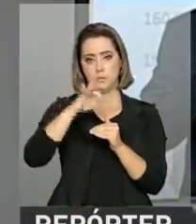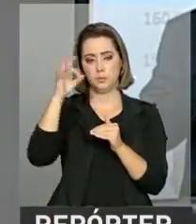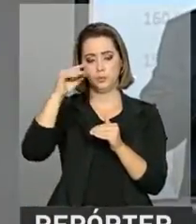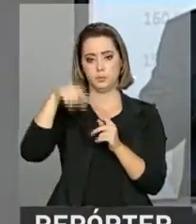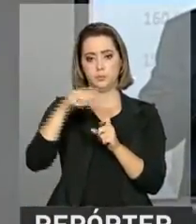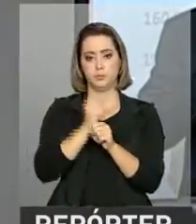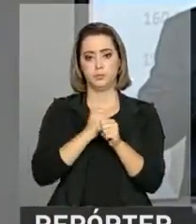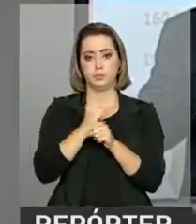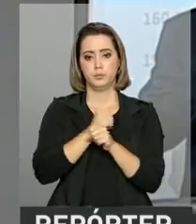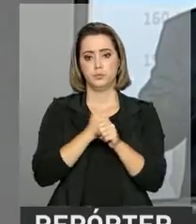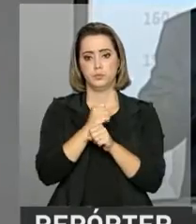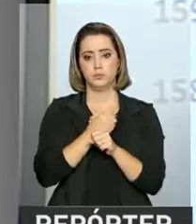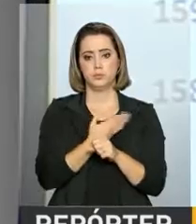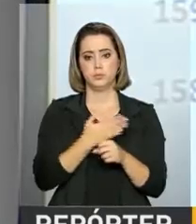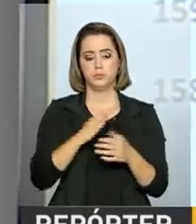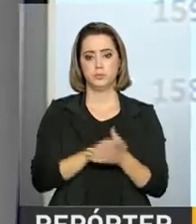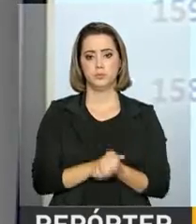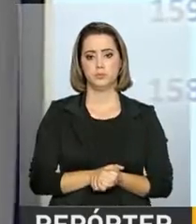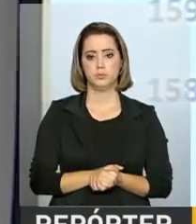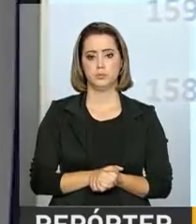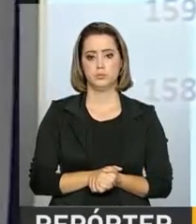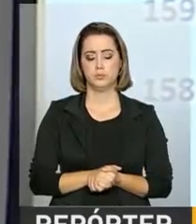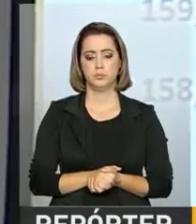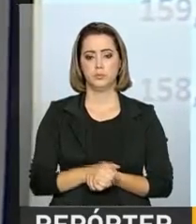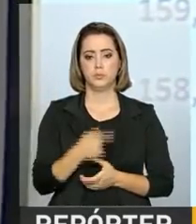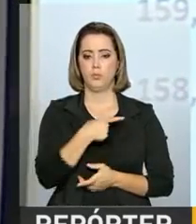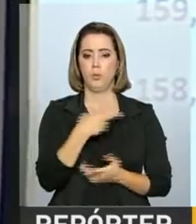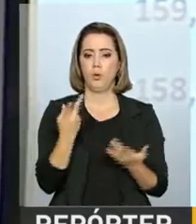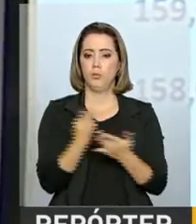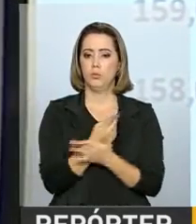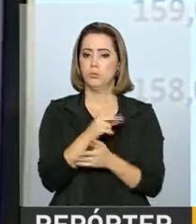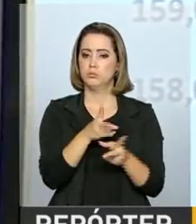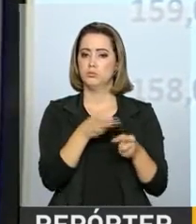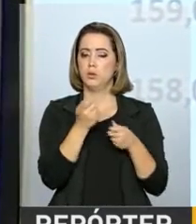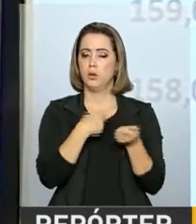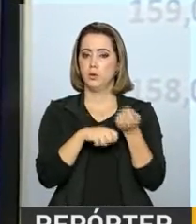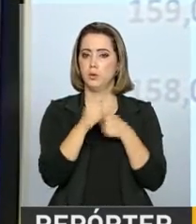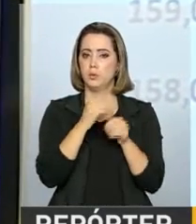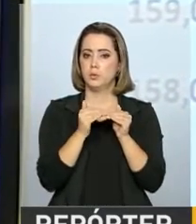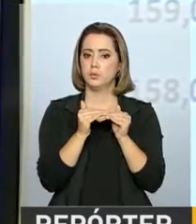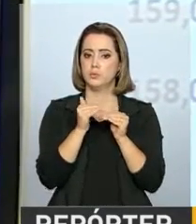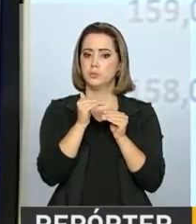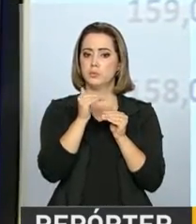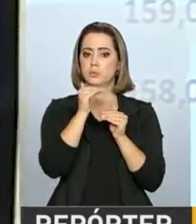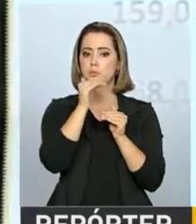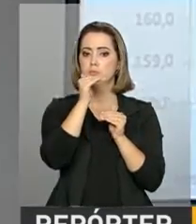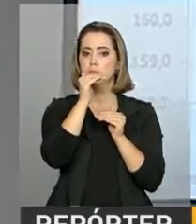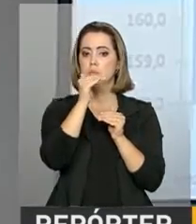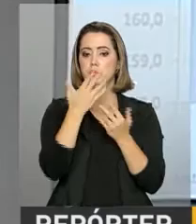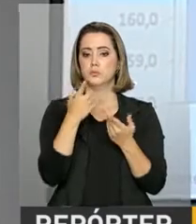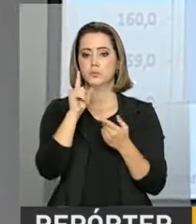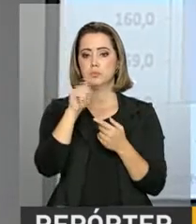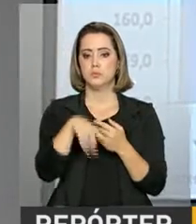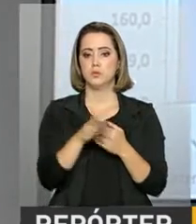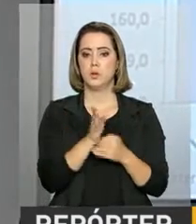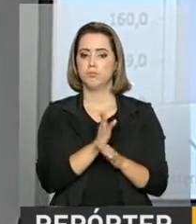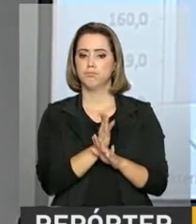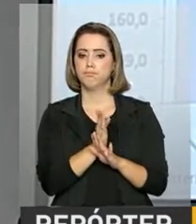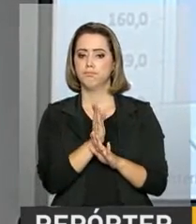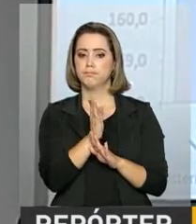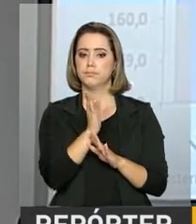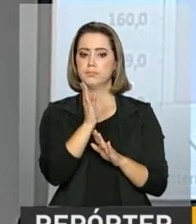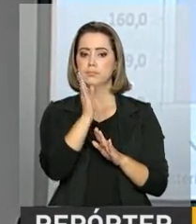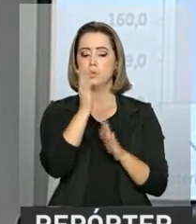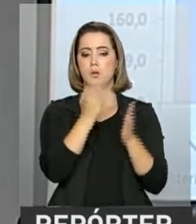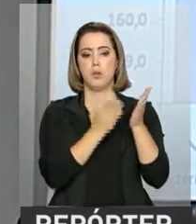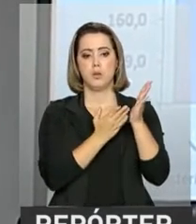faz efeito, o que dá a sensação de se a economia está crescendo bem ou não, é esse crescimento